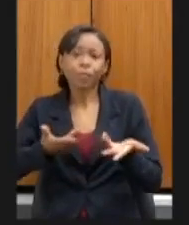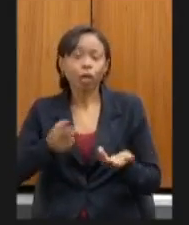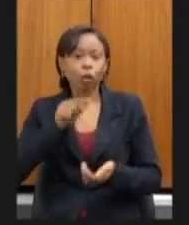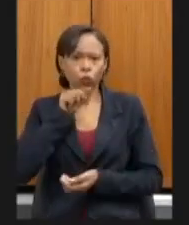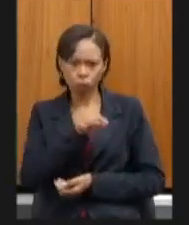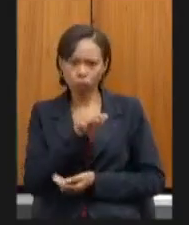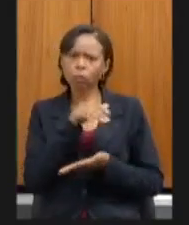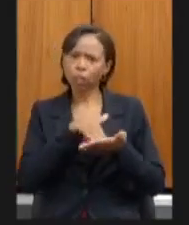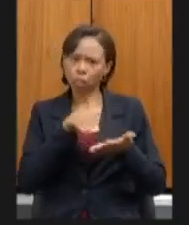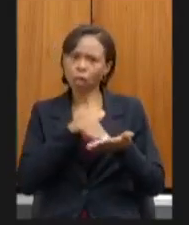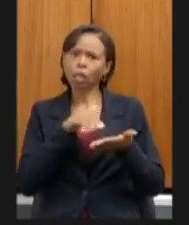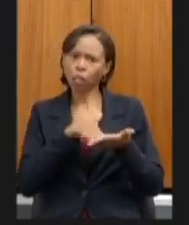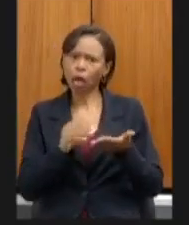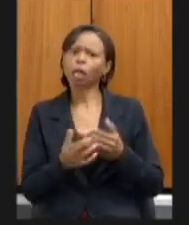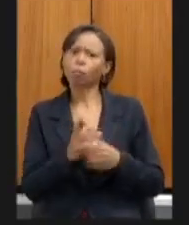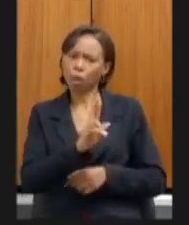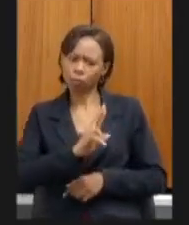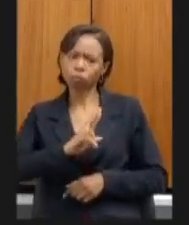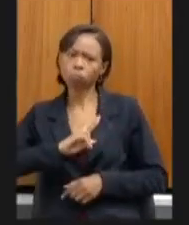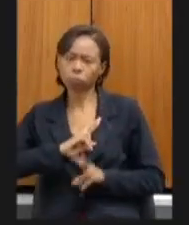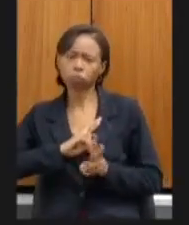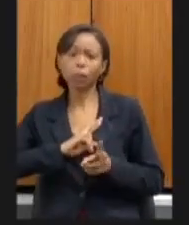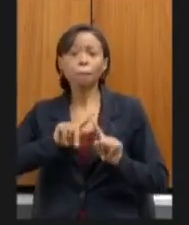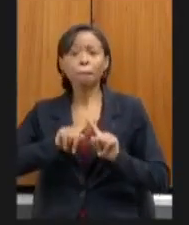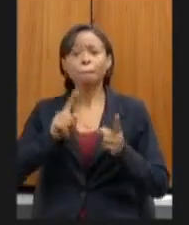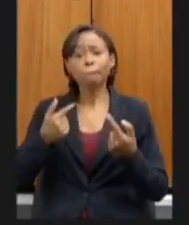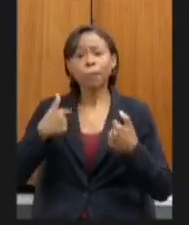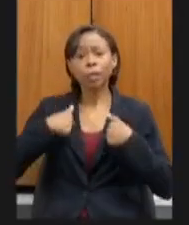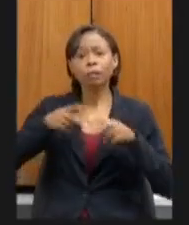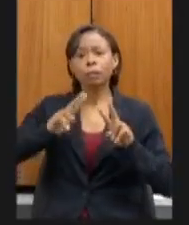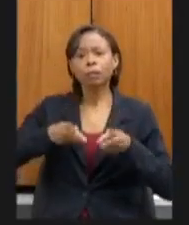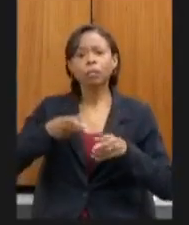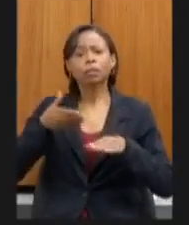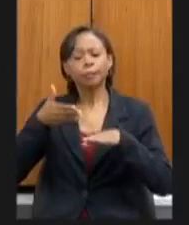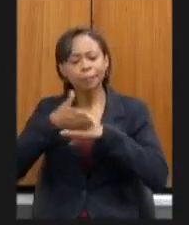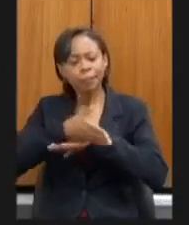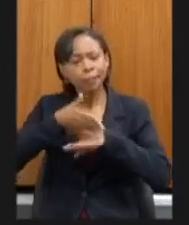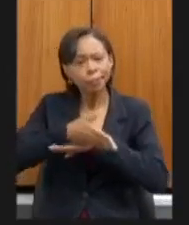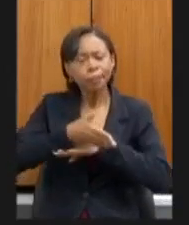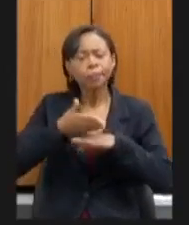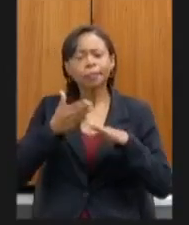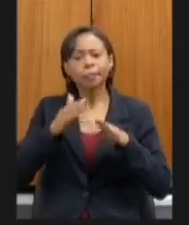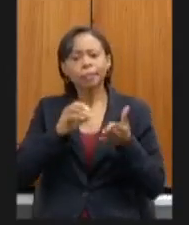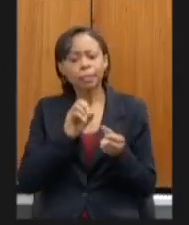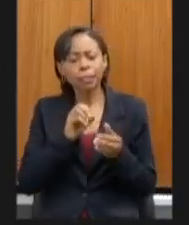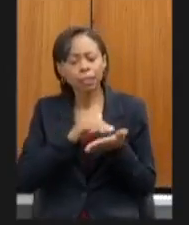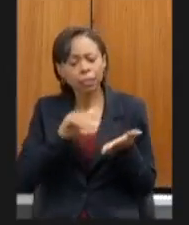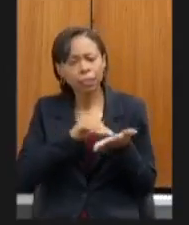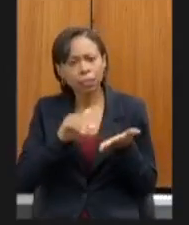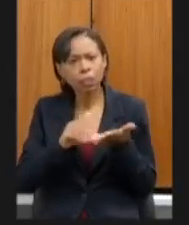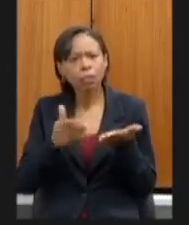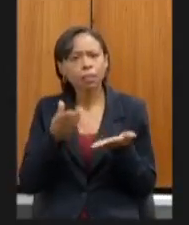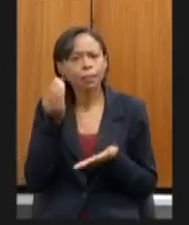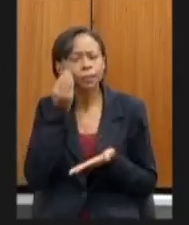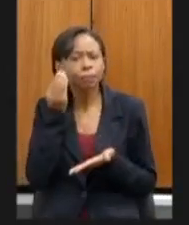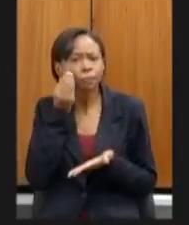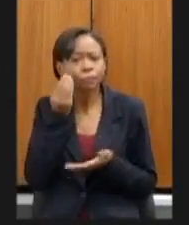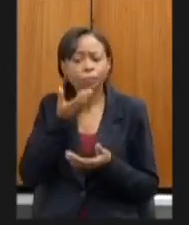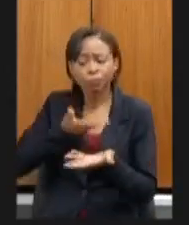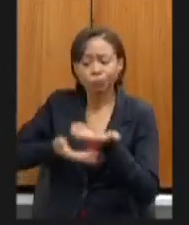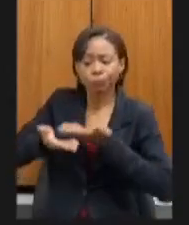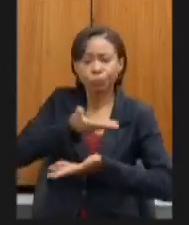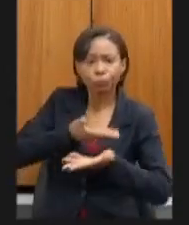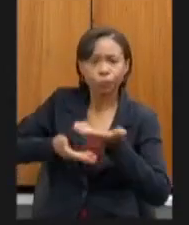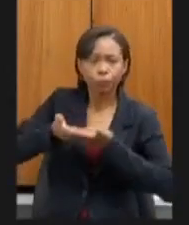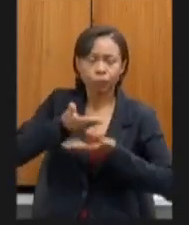demandas mas recorrentemente eu tenho feito interferências junto com a secretaria buscando esse estreitamento buscando esse diálogo com a comunidade